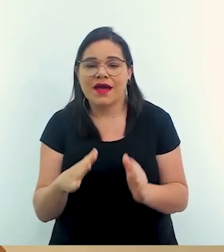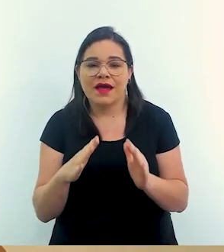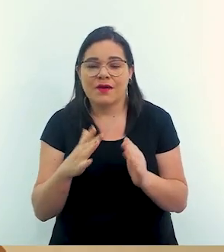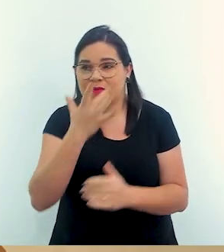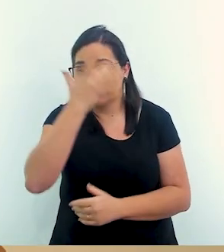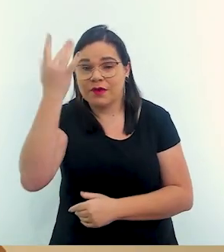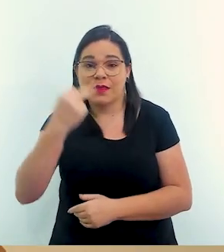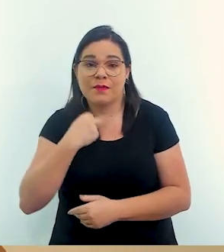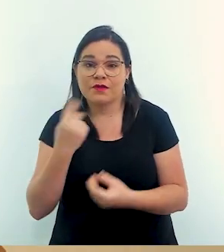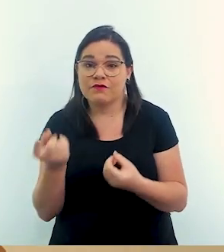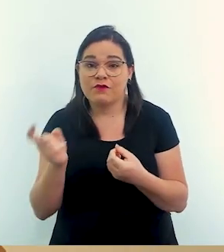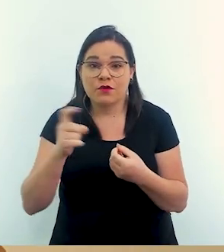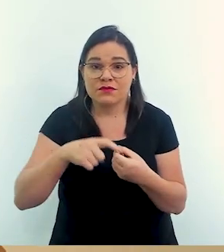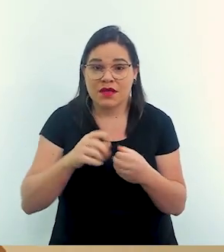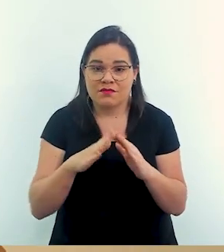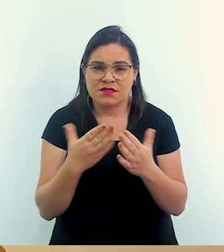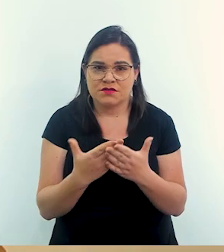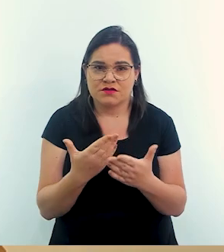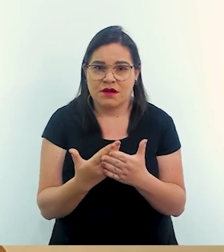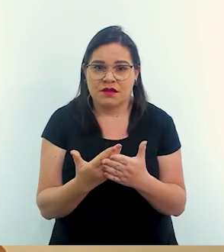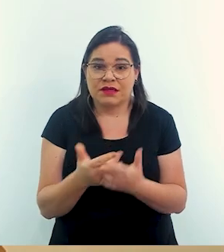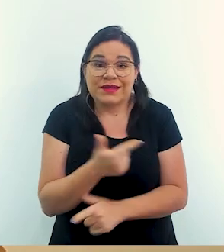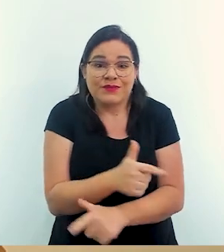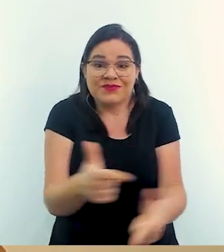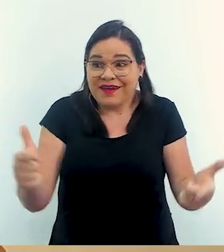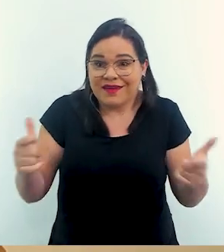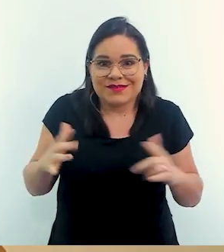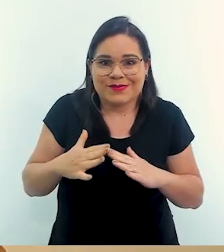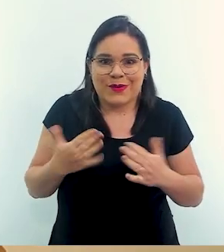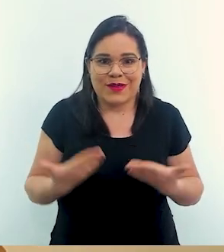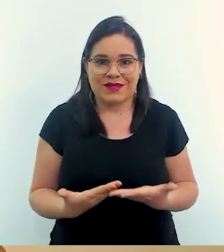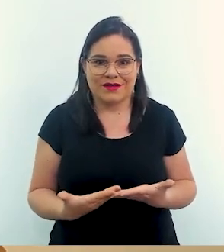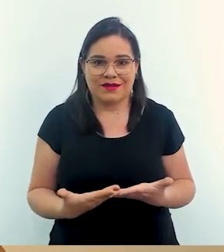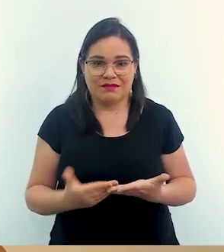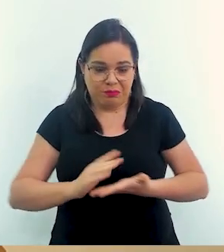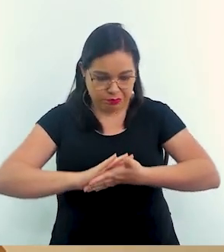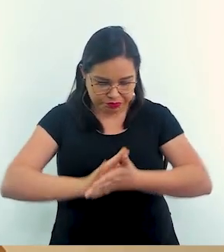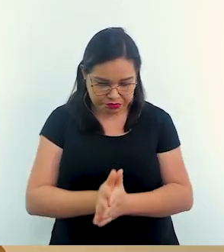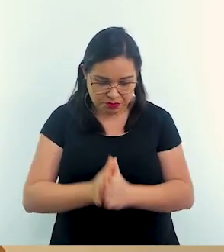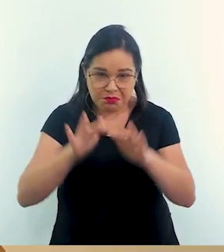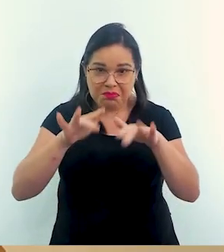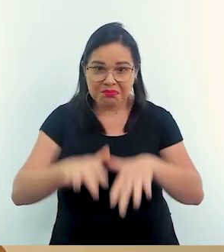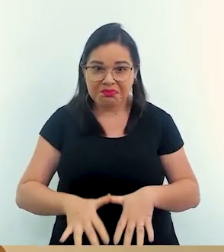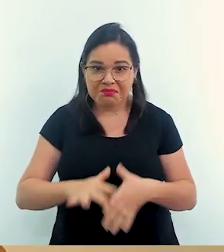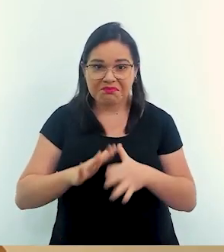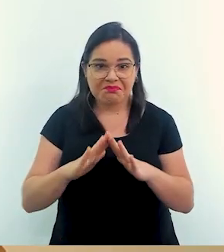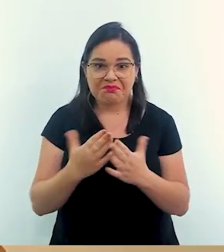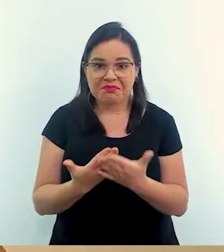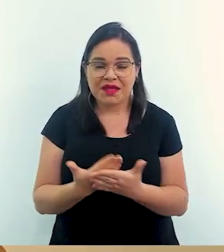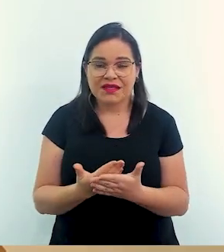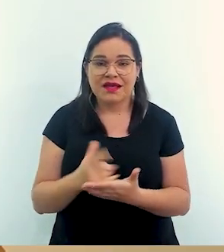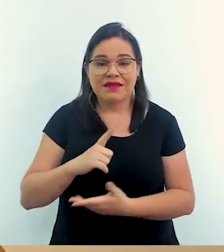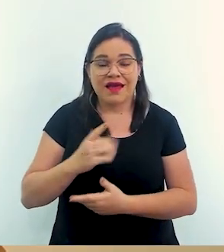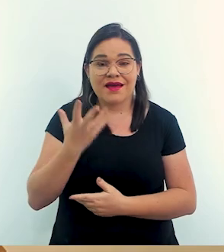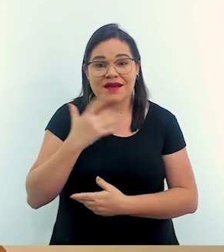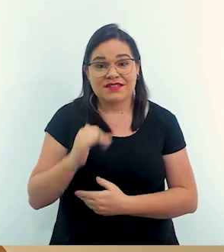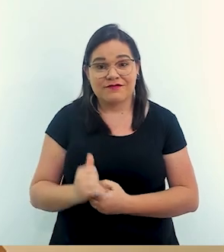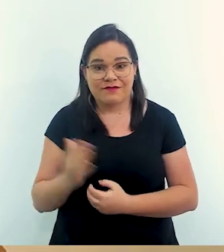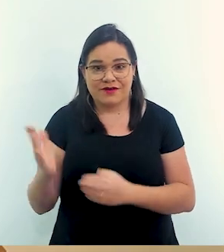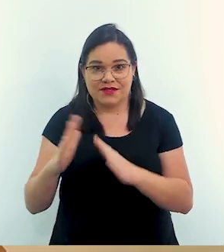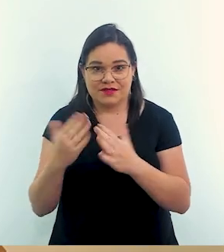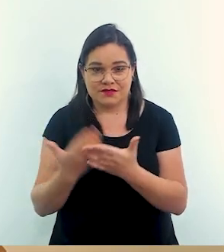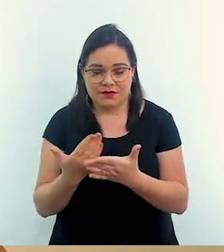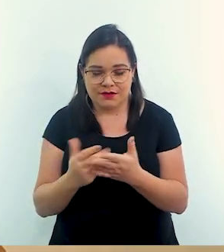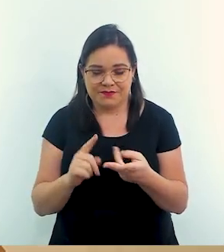escolas, as pessoas não podem voltar para as escolas. É porque as escolas não existem. As escolas foram destruídas. Então, você tem a criança fora da